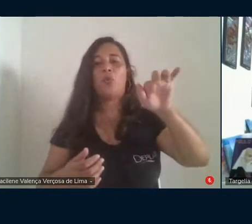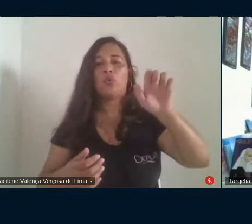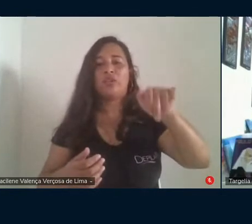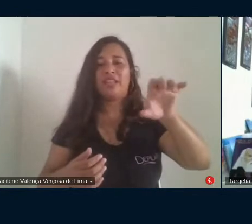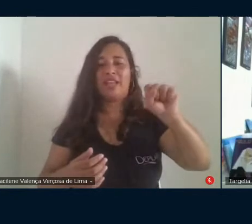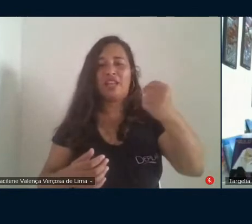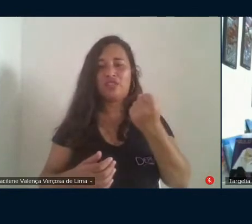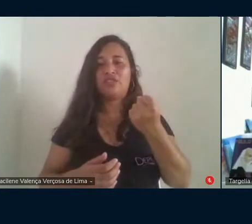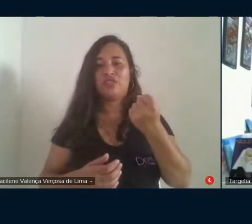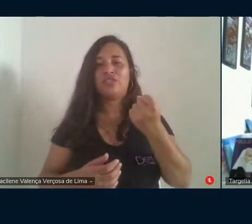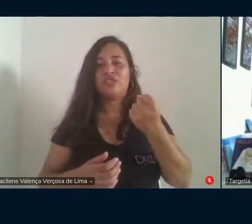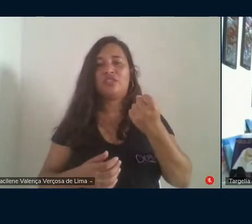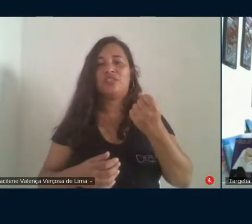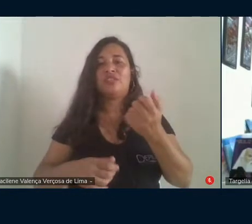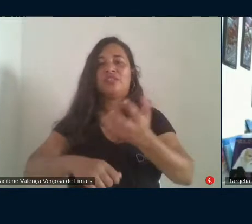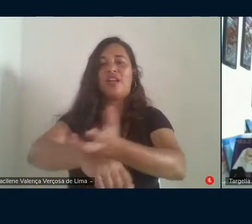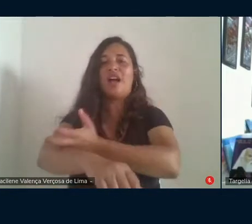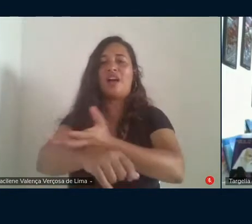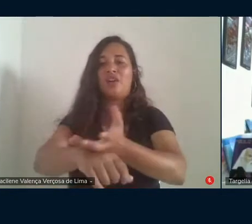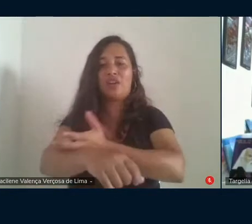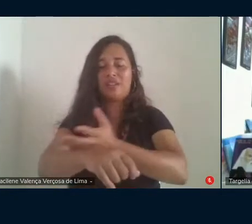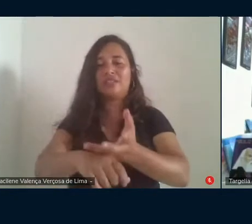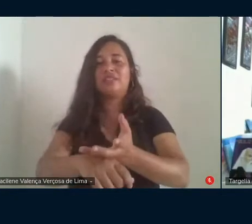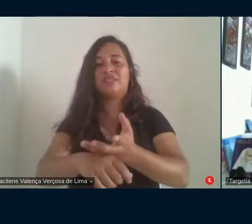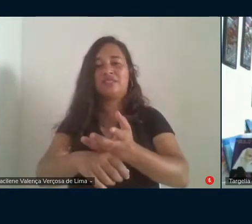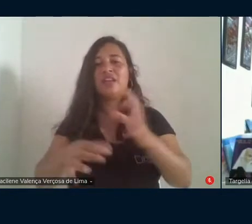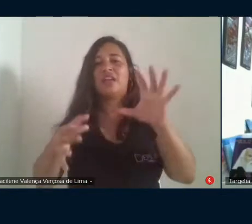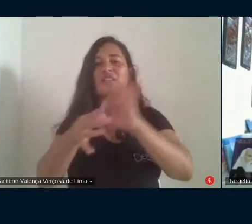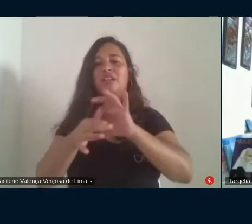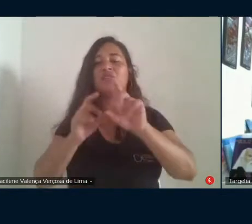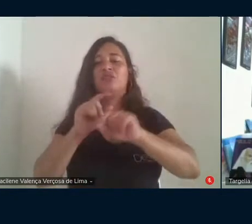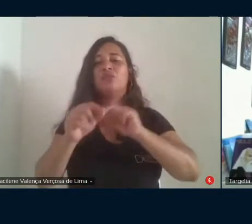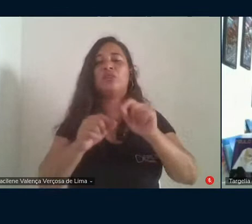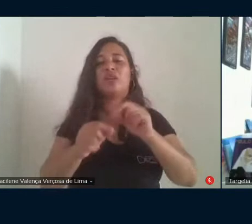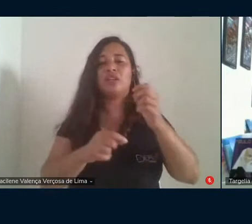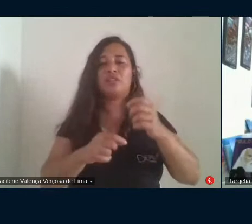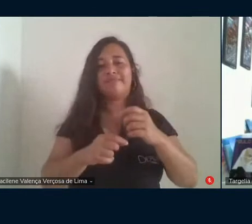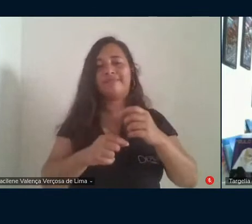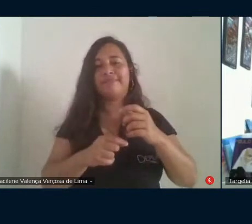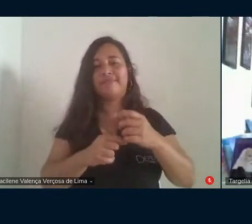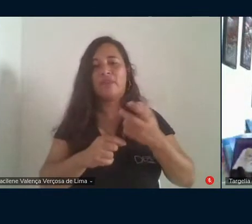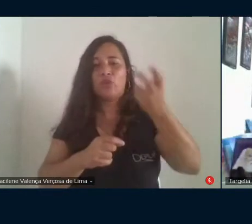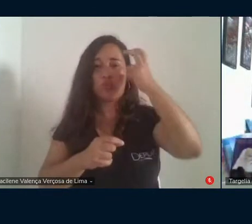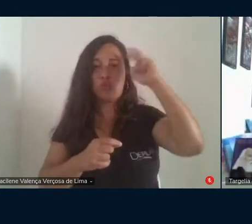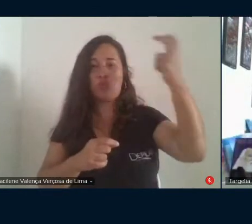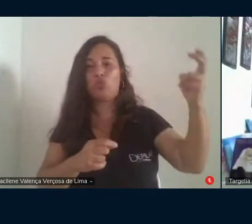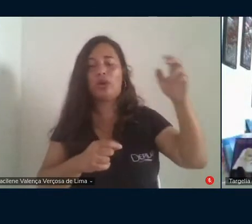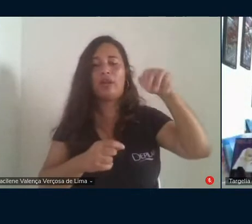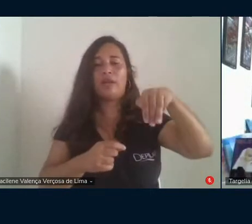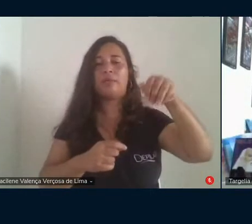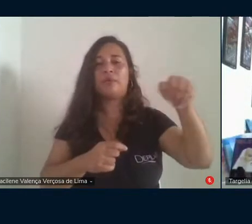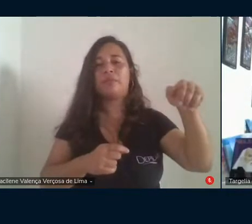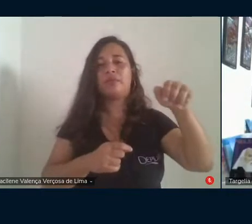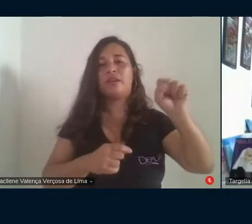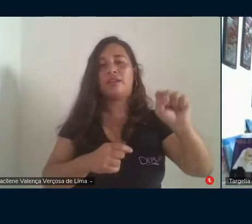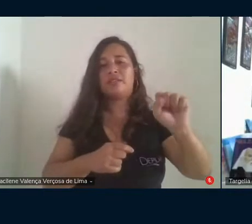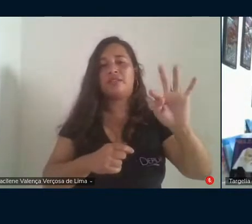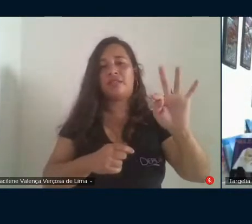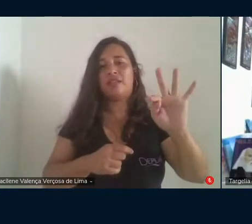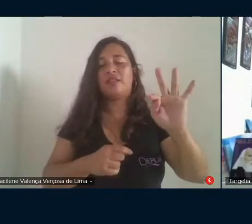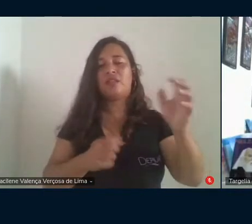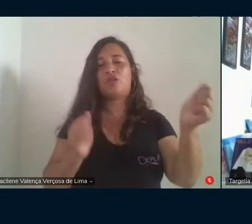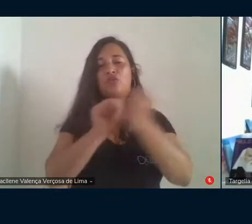camponês da agroecologia e integrante do coletivo de cultura do MST. Está aqui hoje conosco